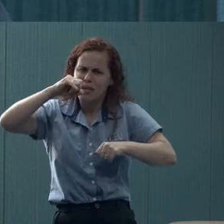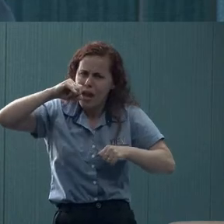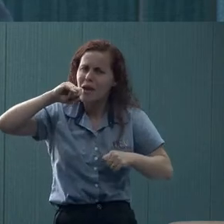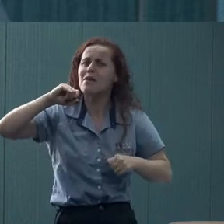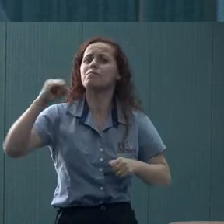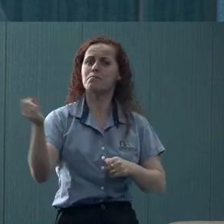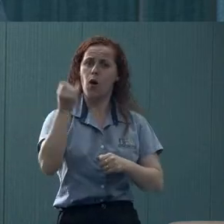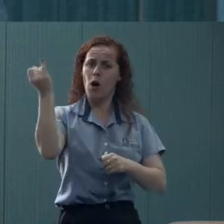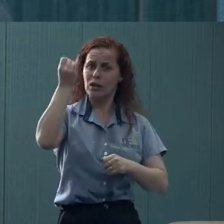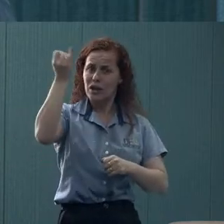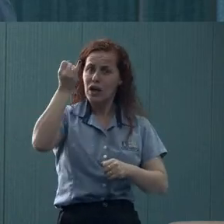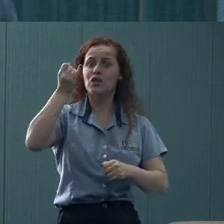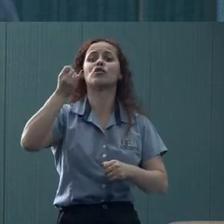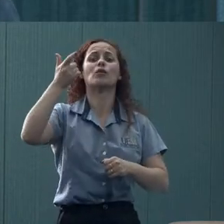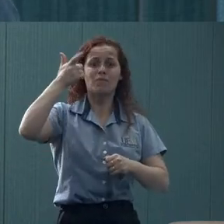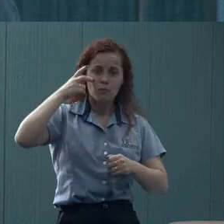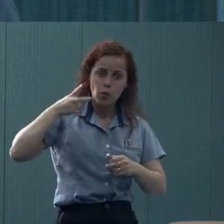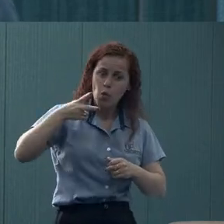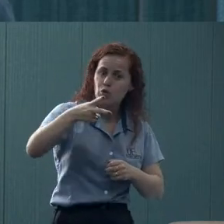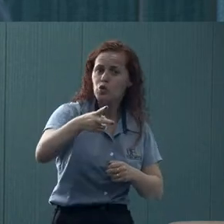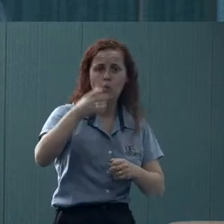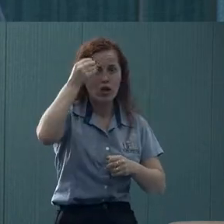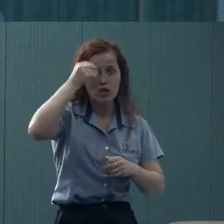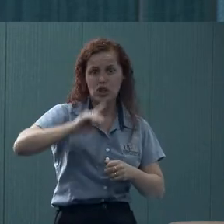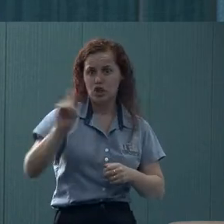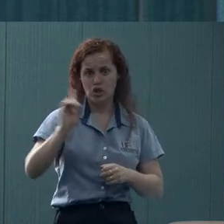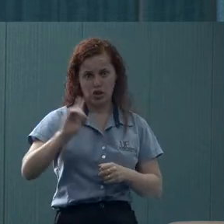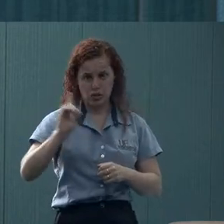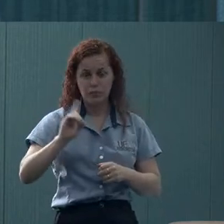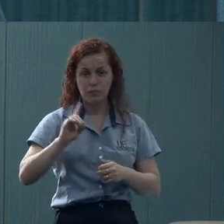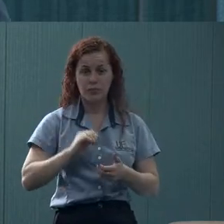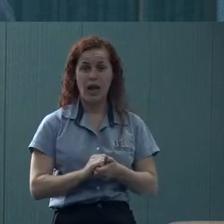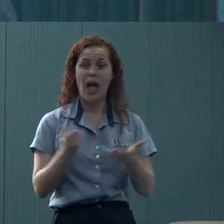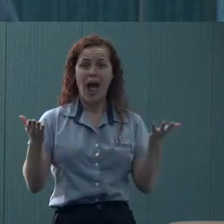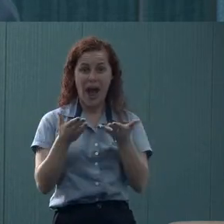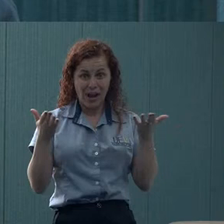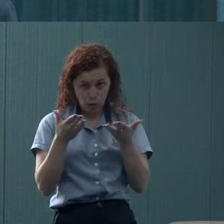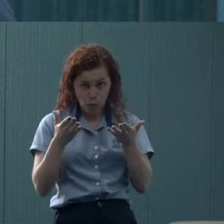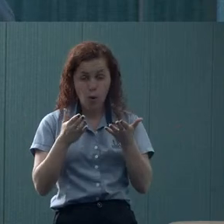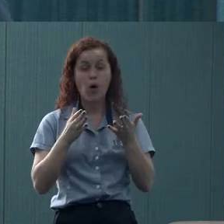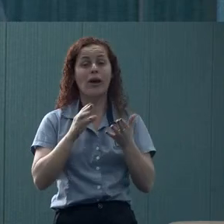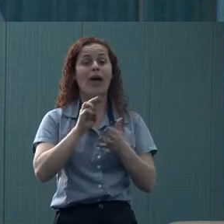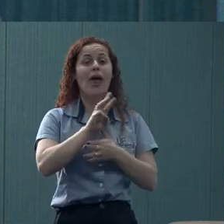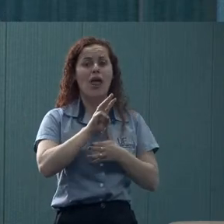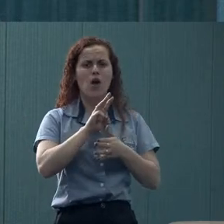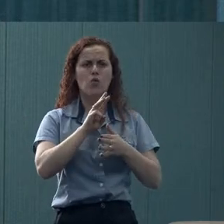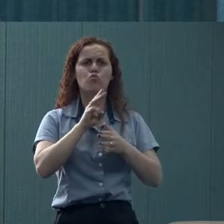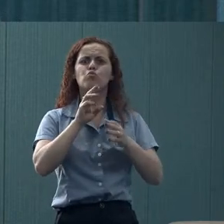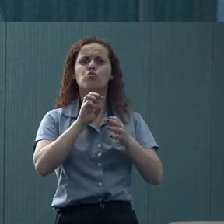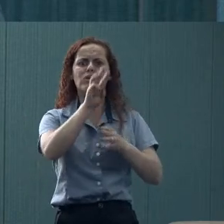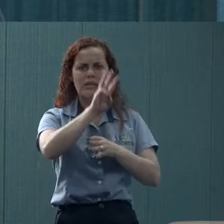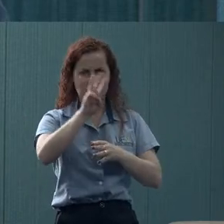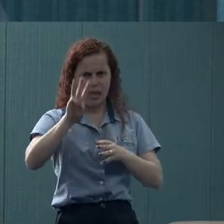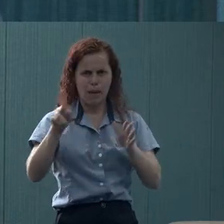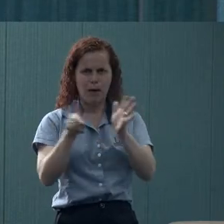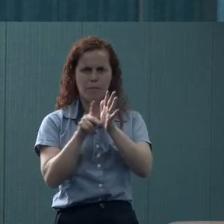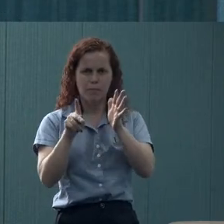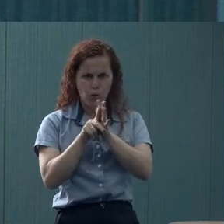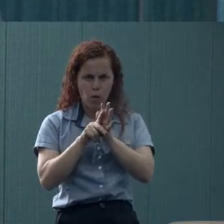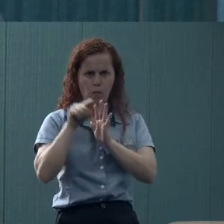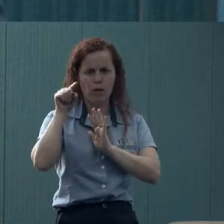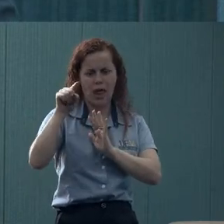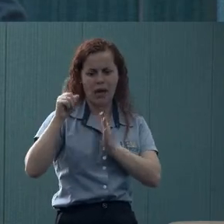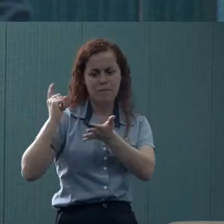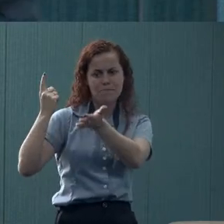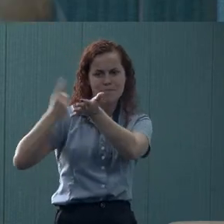insistir. E a nossa marcação agora do plantão psicológico está funcionando por um sistema virtual, que é o atendimentos.ufv.br, que o estudante